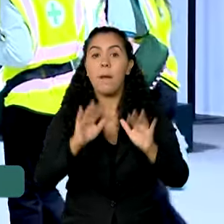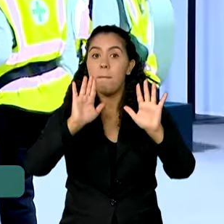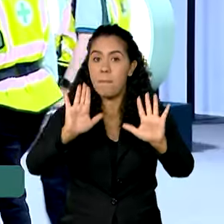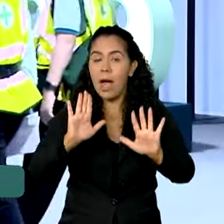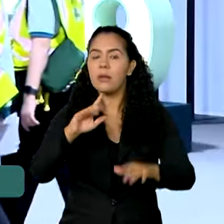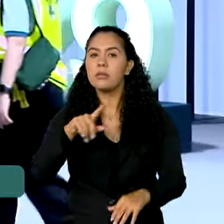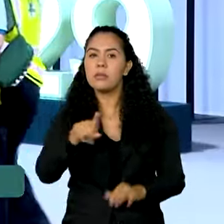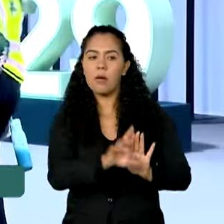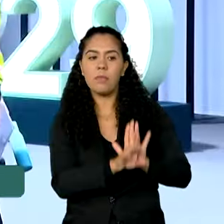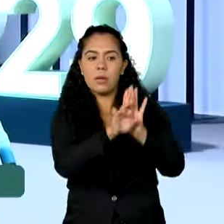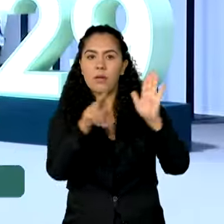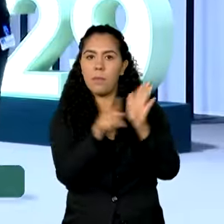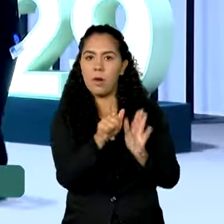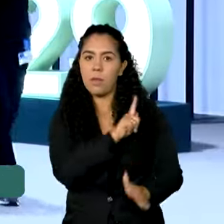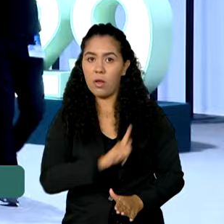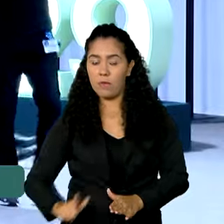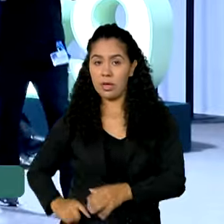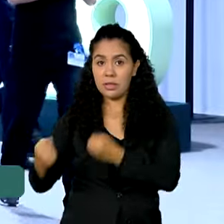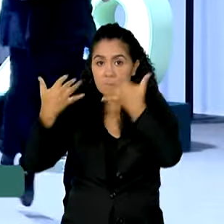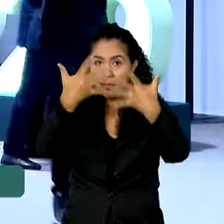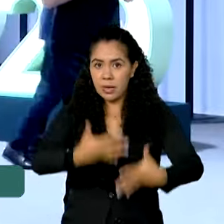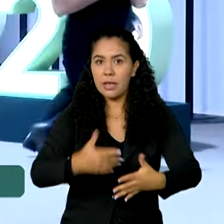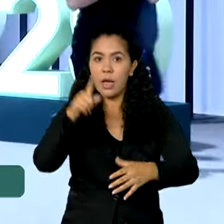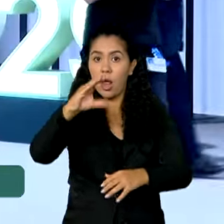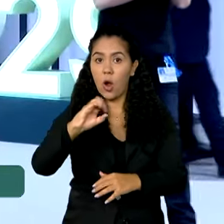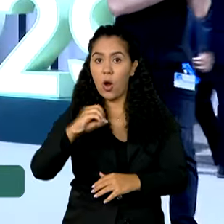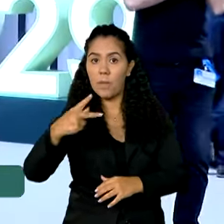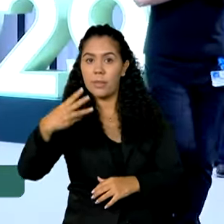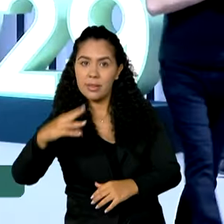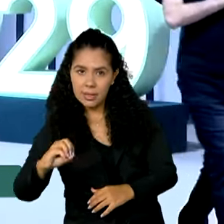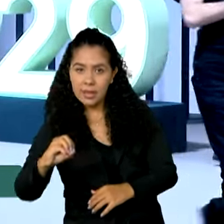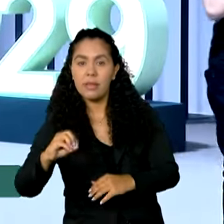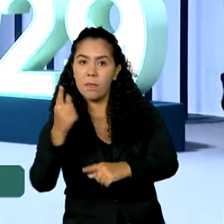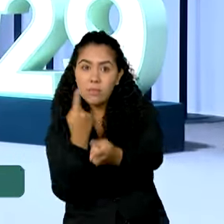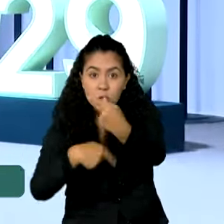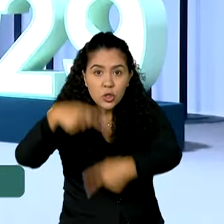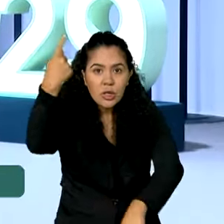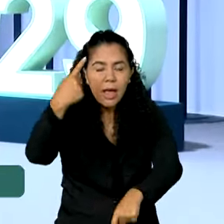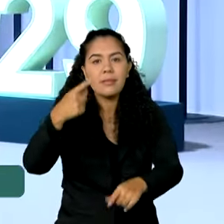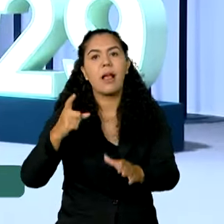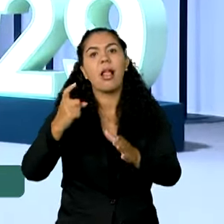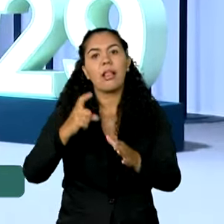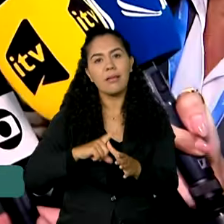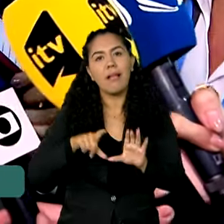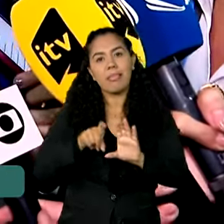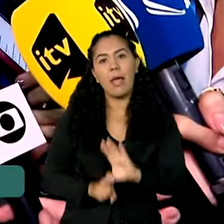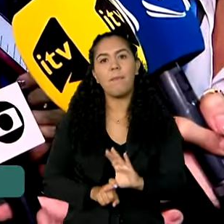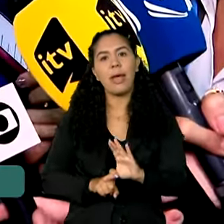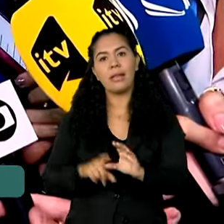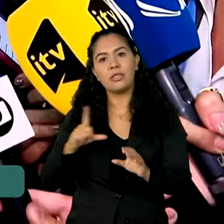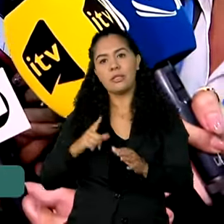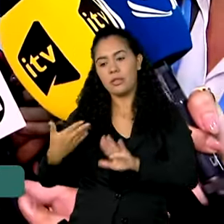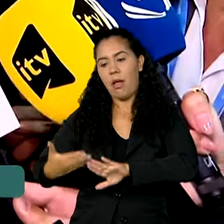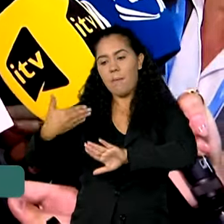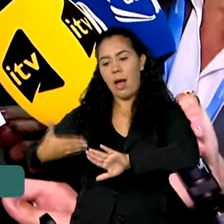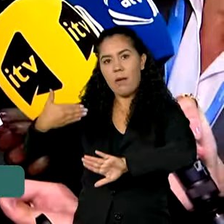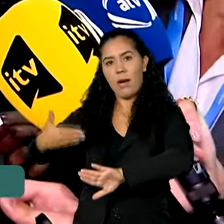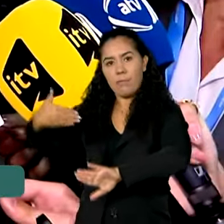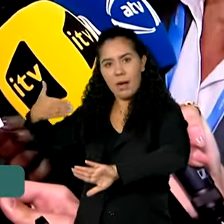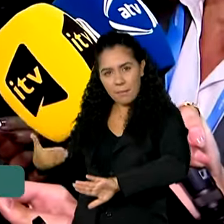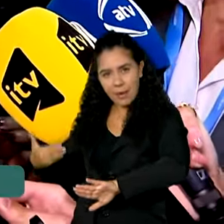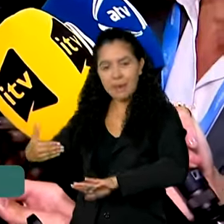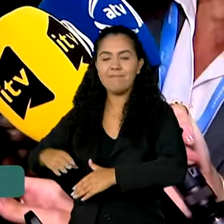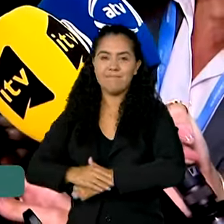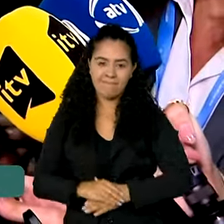governo, o sucesso da COP 30 em Belém depende dos avanços desta edição. Nós esperamos que